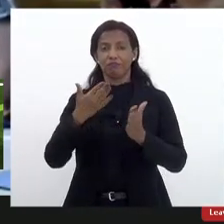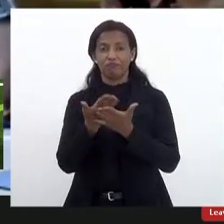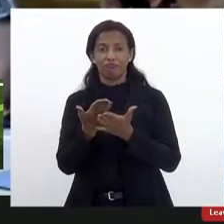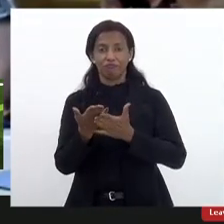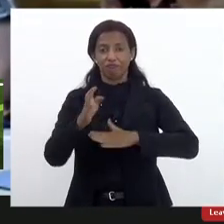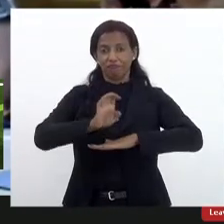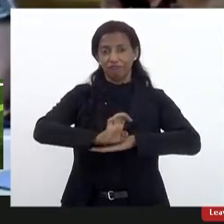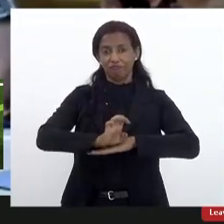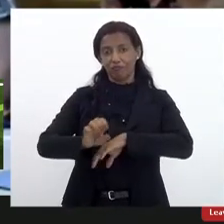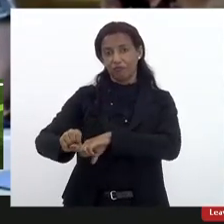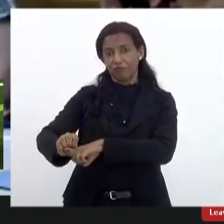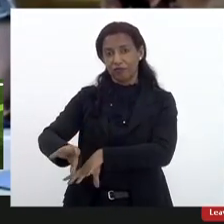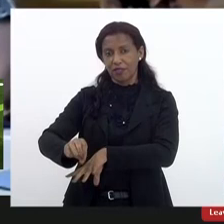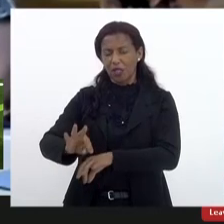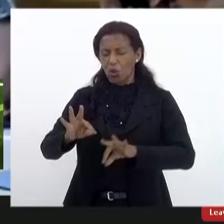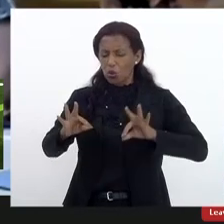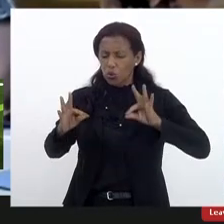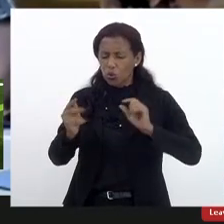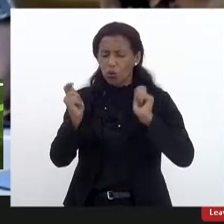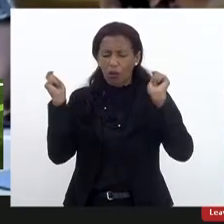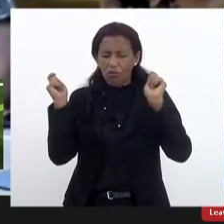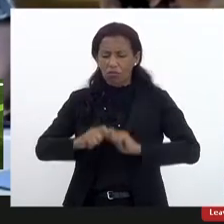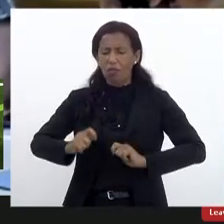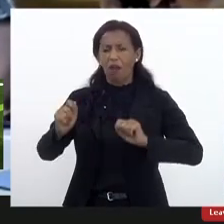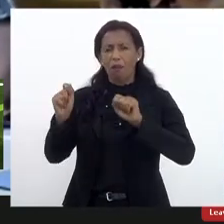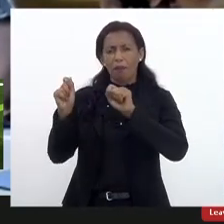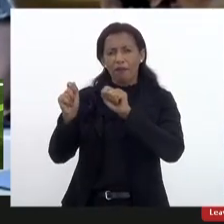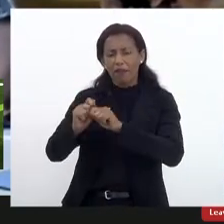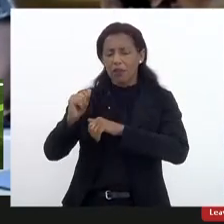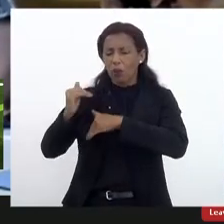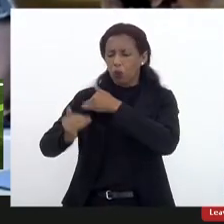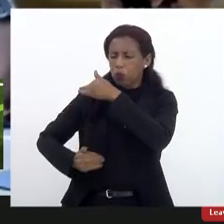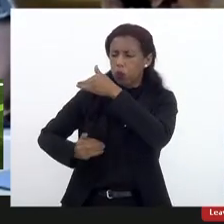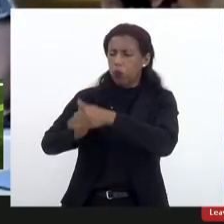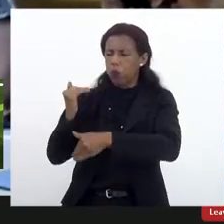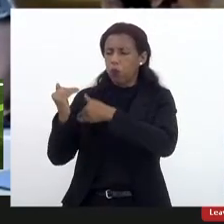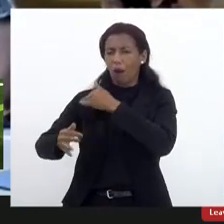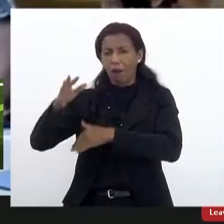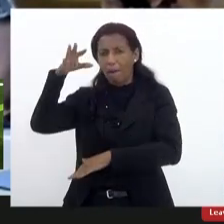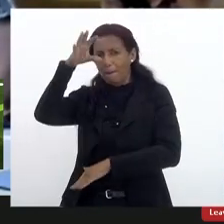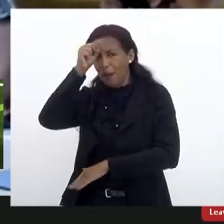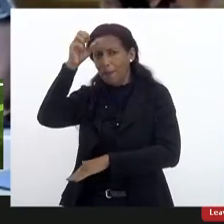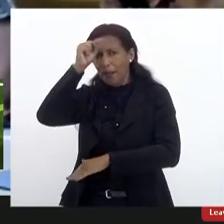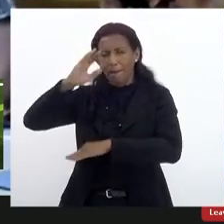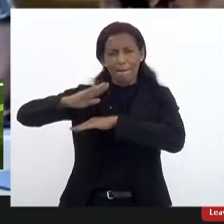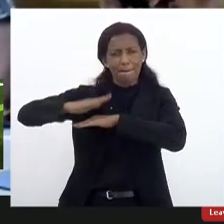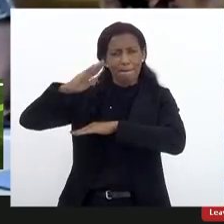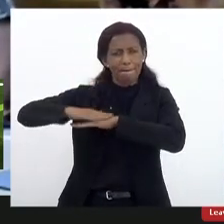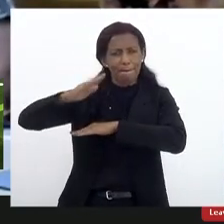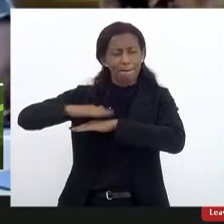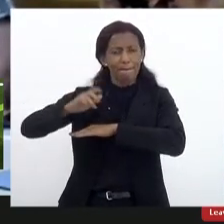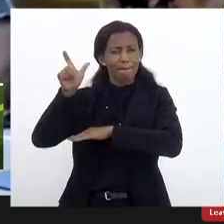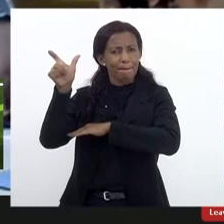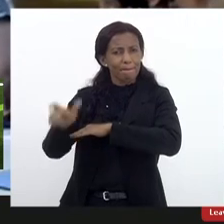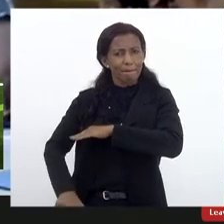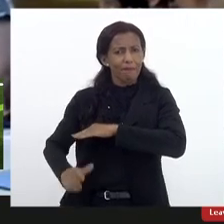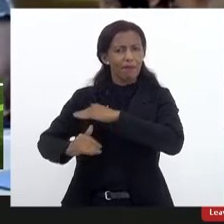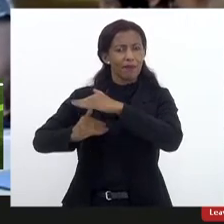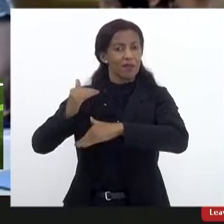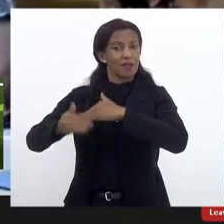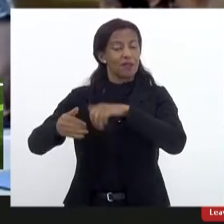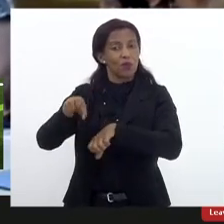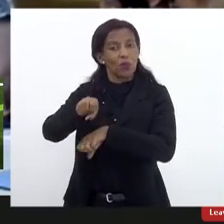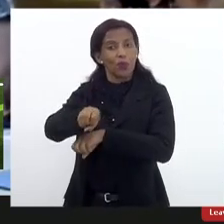tudo que a gente puder fazer com relação a esse avanço da aprendizagem, né, avanço da